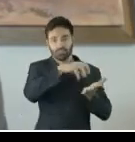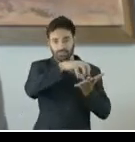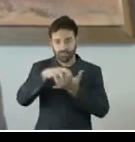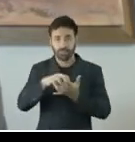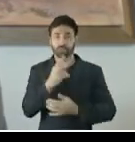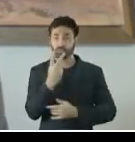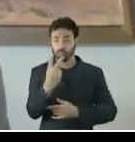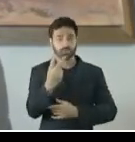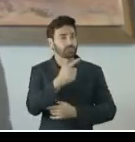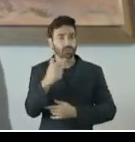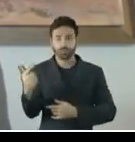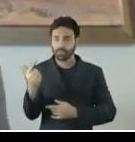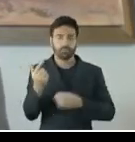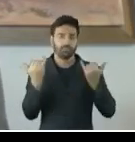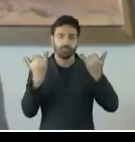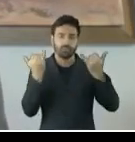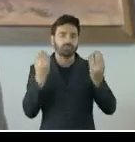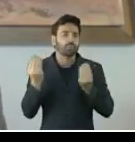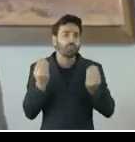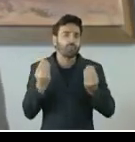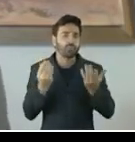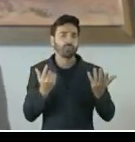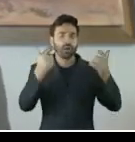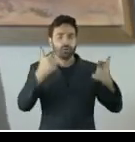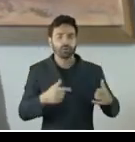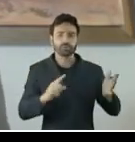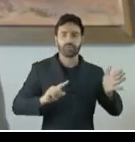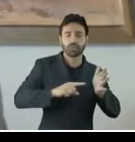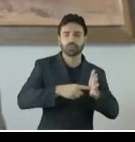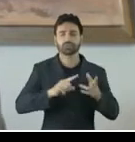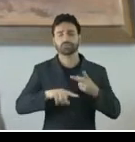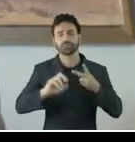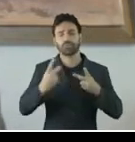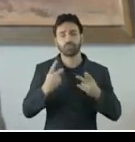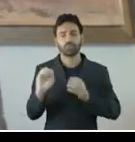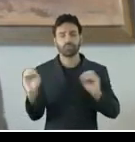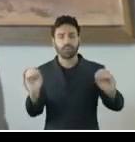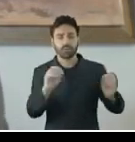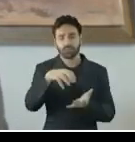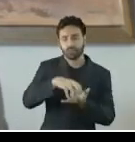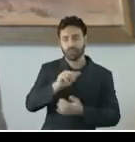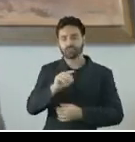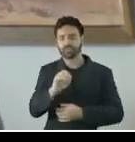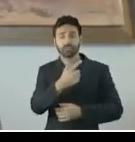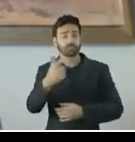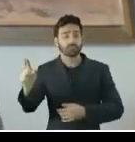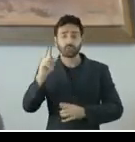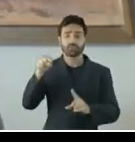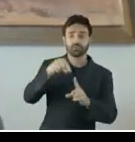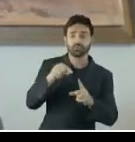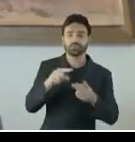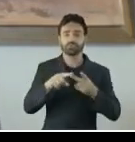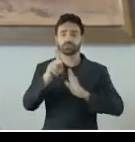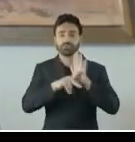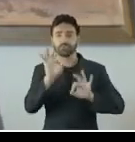os empregados poderiam apresentar denúncias sobre a questão, bem como nenhuma agência estabelecia objetivos ou planos para avaliar os